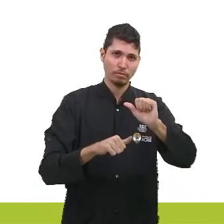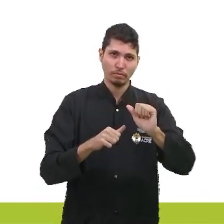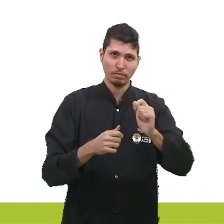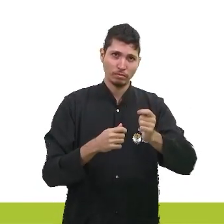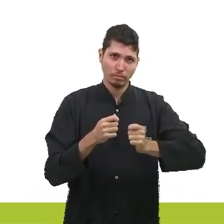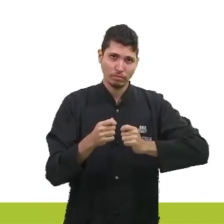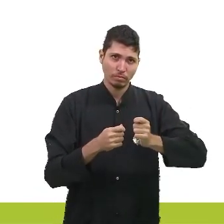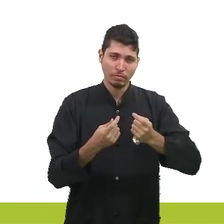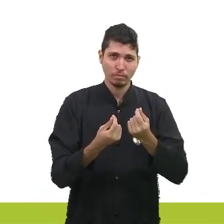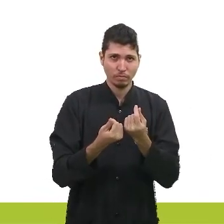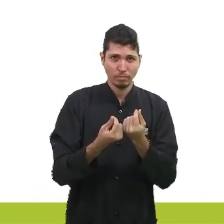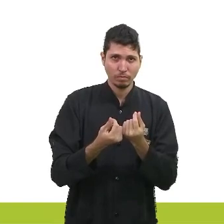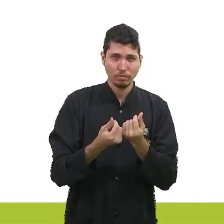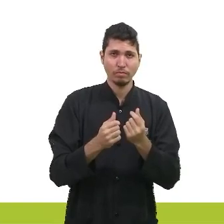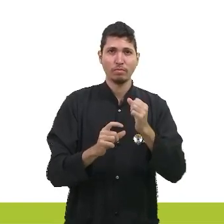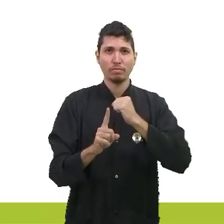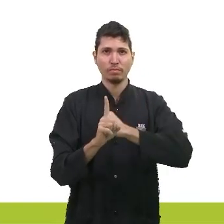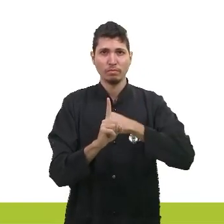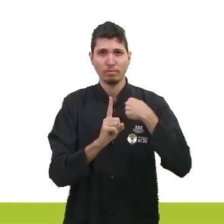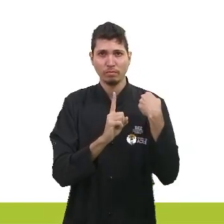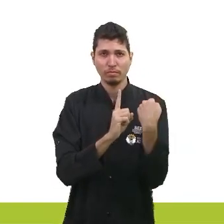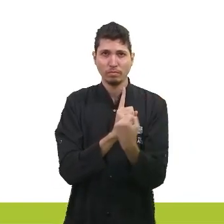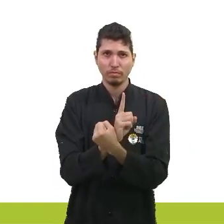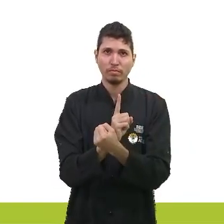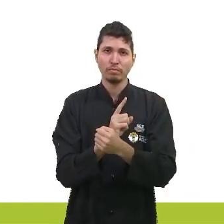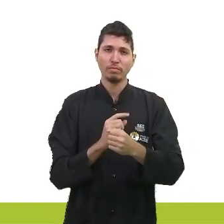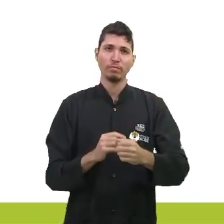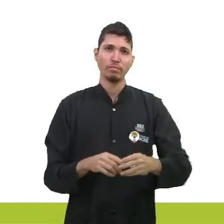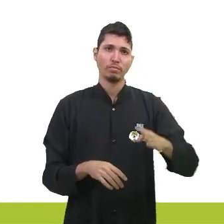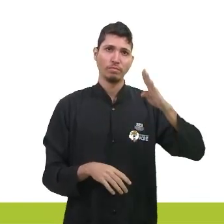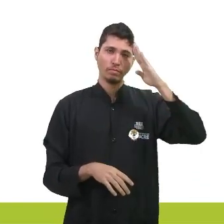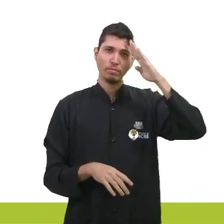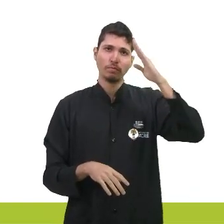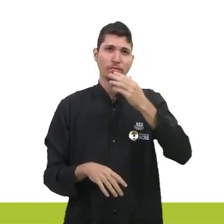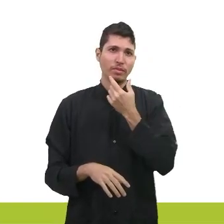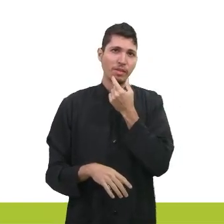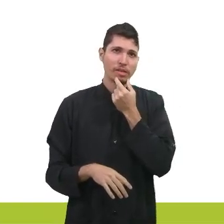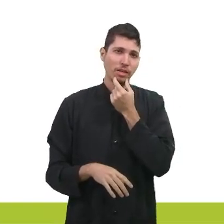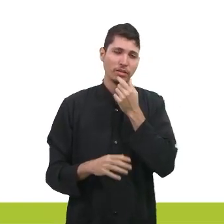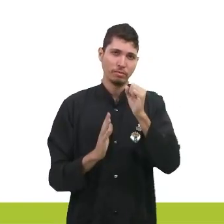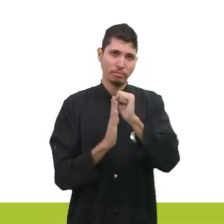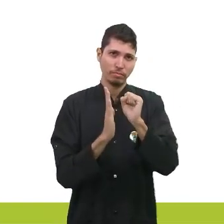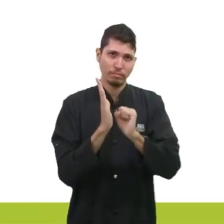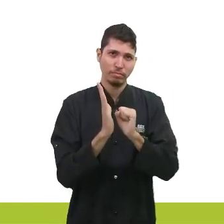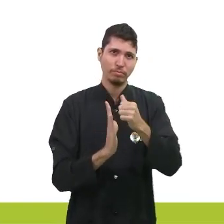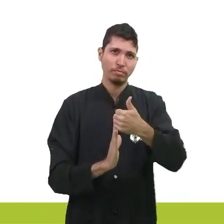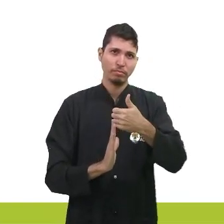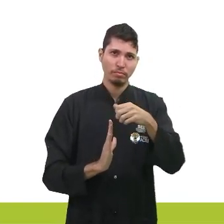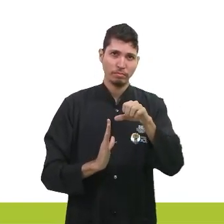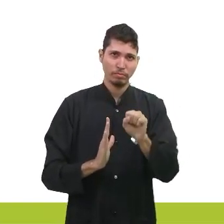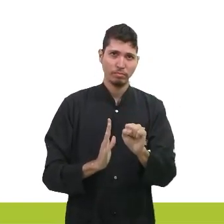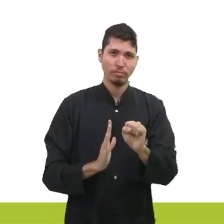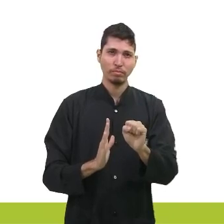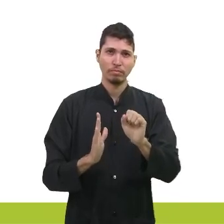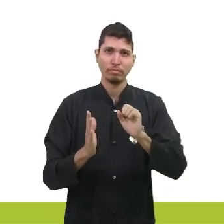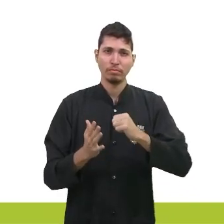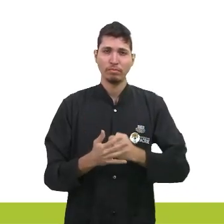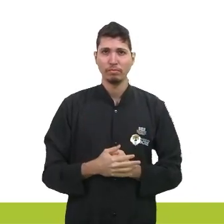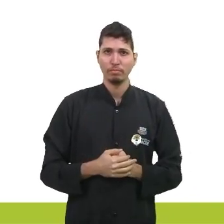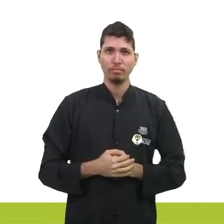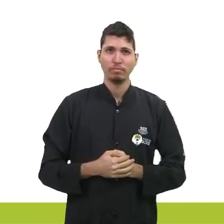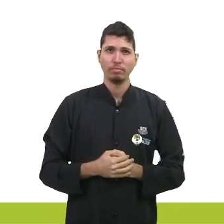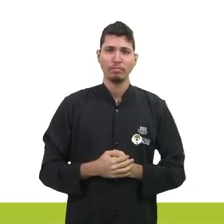que ocorreram principalmente na Inglaterra no século XVIII. E uma consideração muito breve.